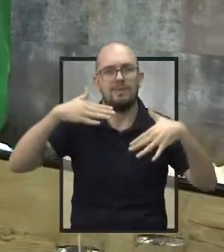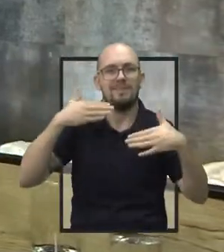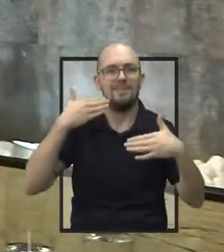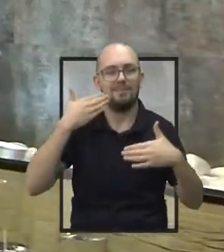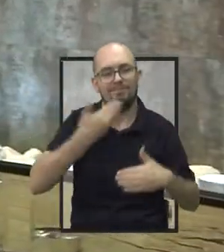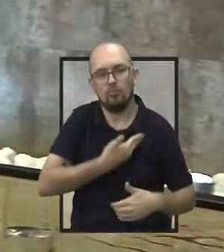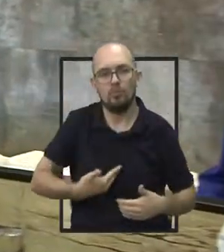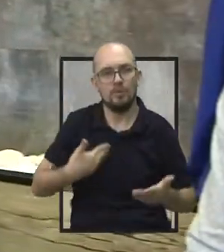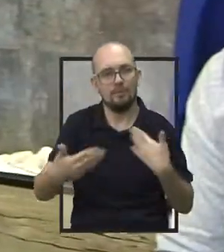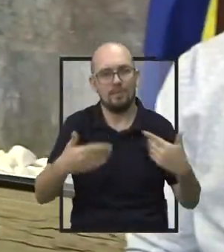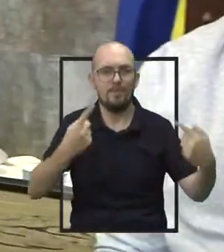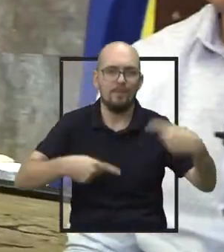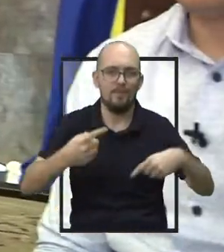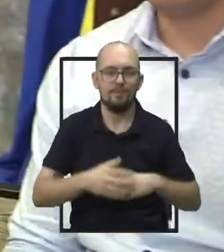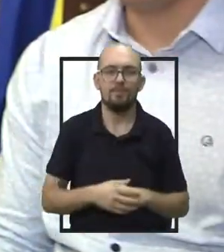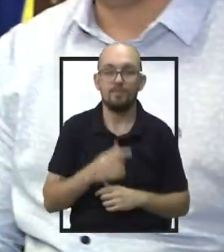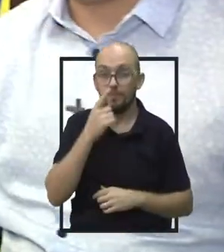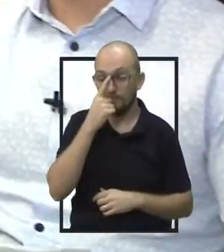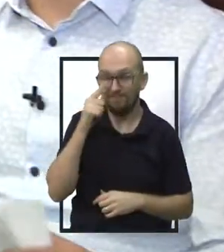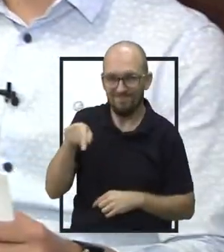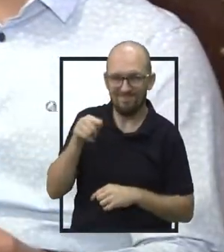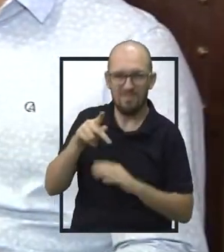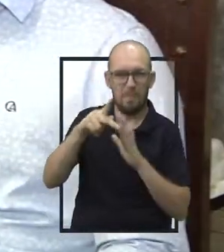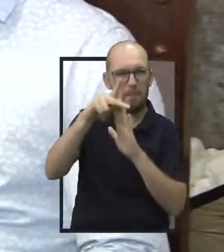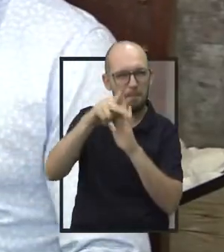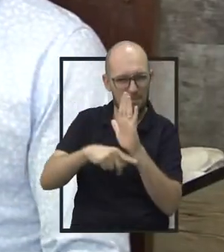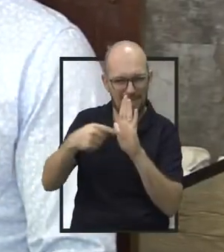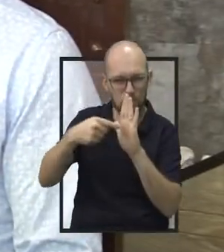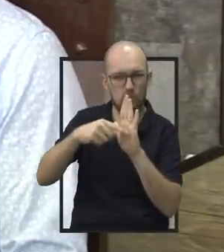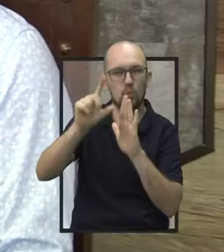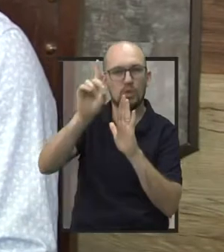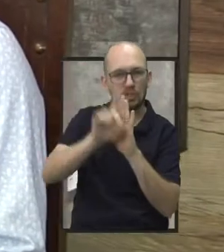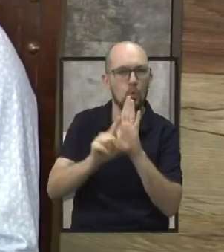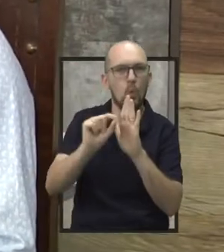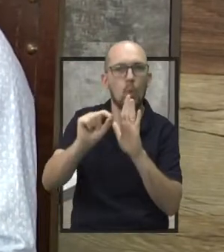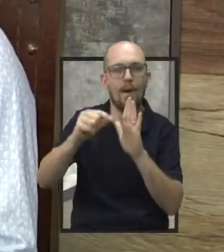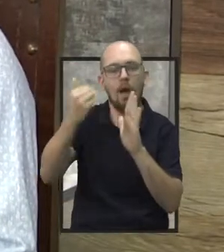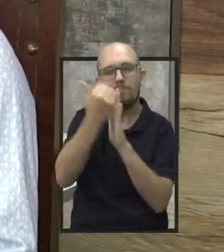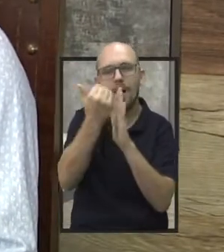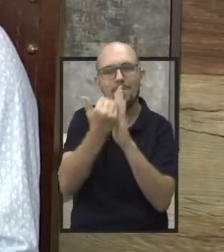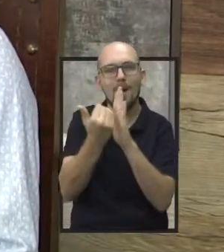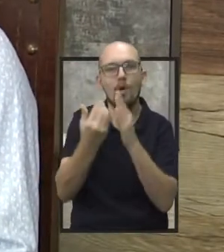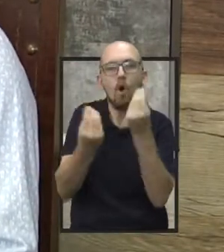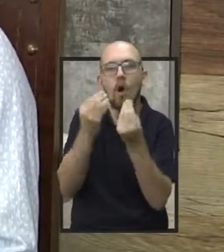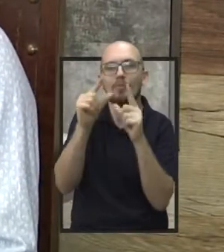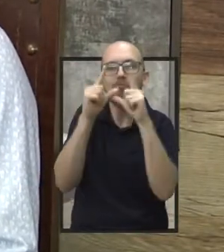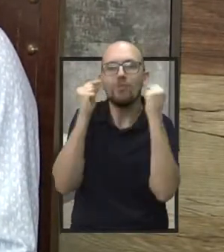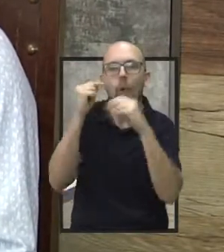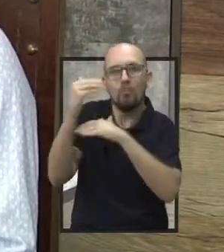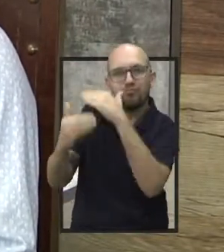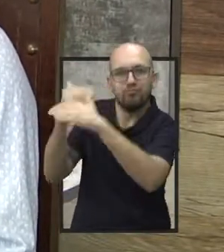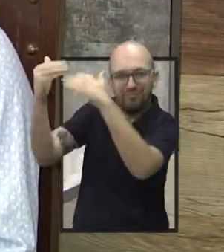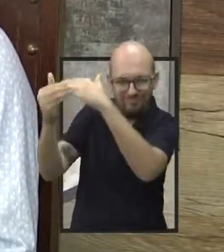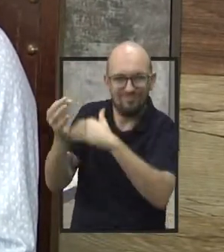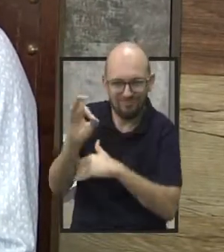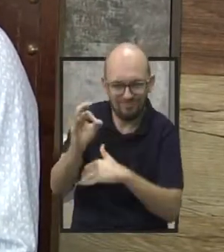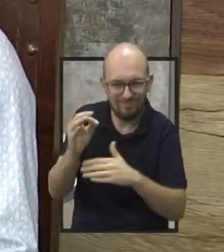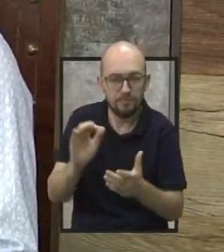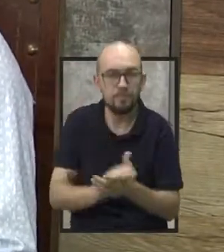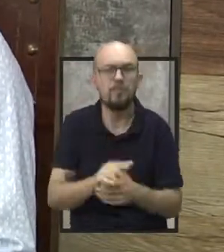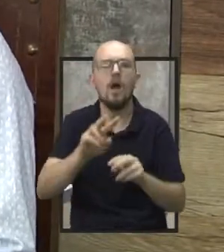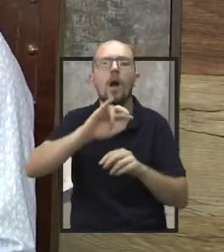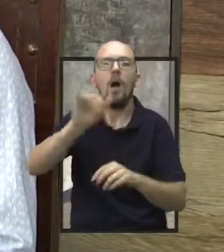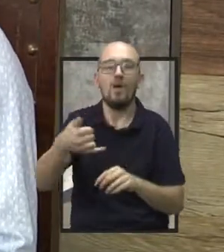É, o plano diretor que basicamente traça o desenvolvimento da nossa cidade. Presidente, por falar em audiência pública,